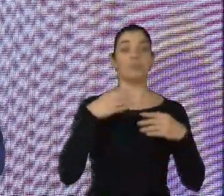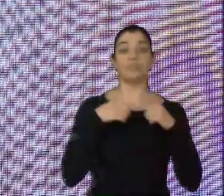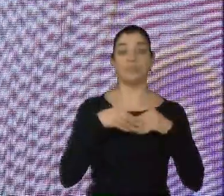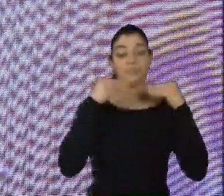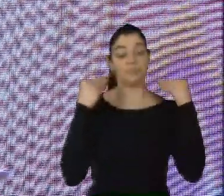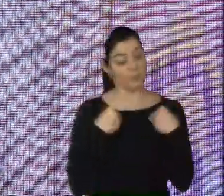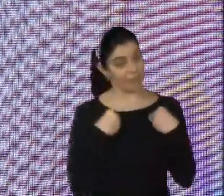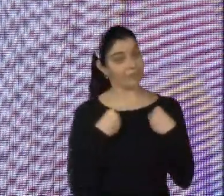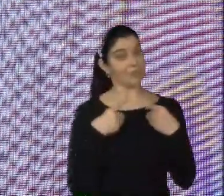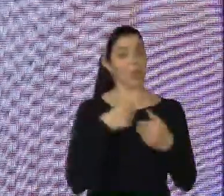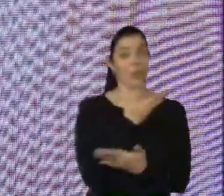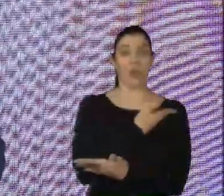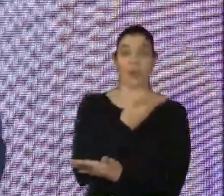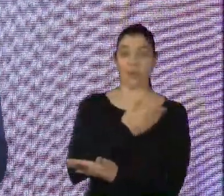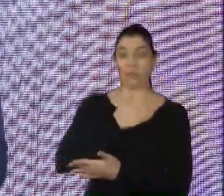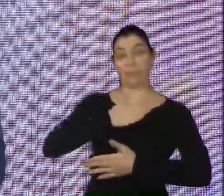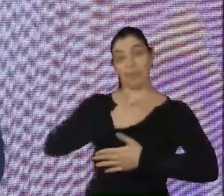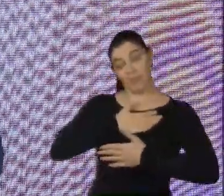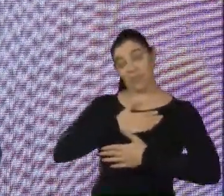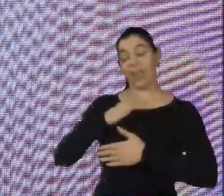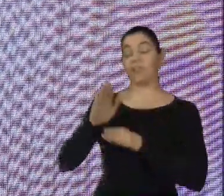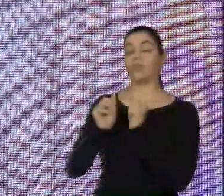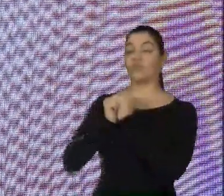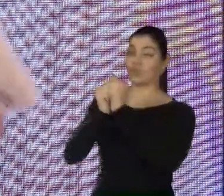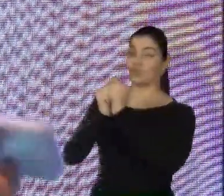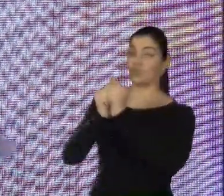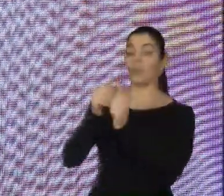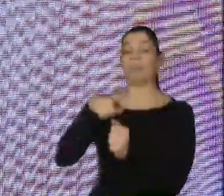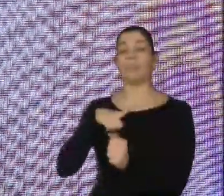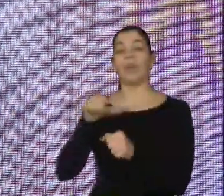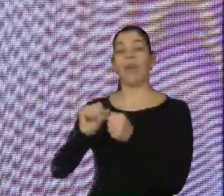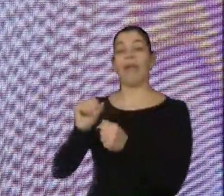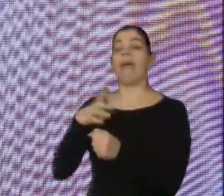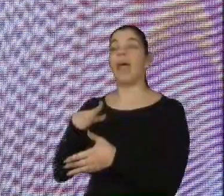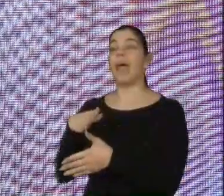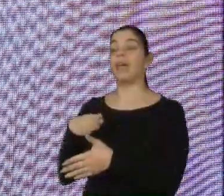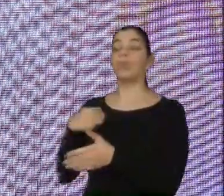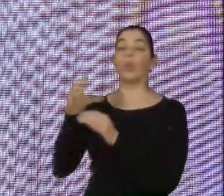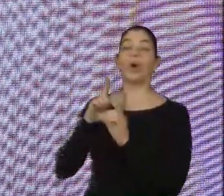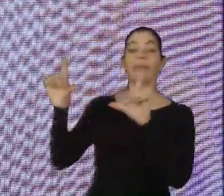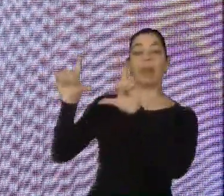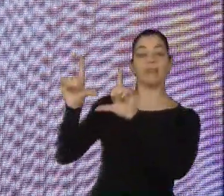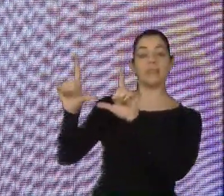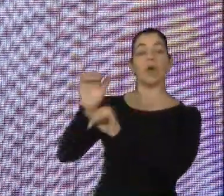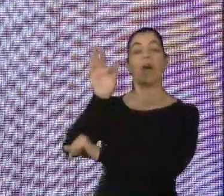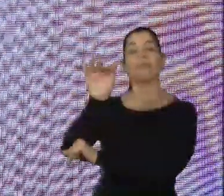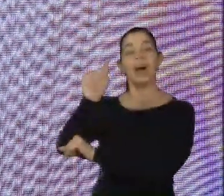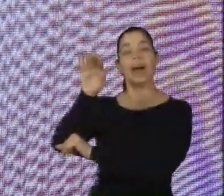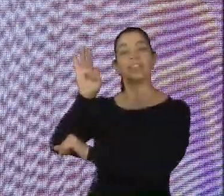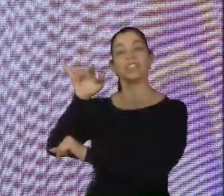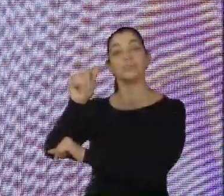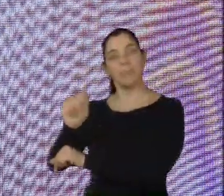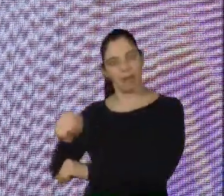privilégio de conhecê-lo no programa da Fátima Bernardes, a gente se conheceu nos bastidores, e desde lá ele vem apoiando o